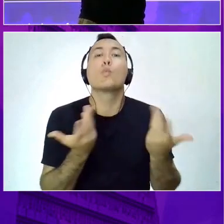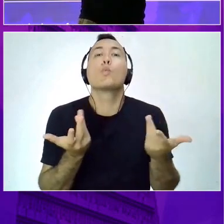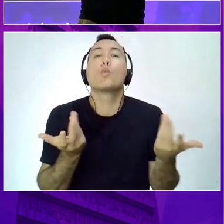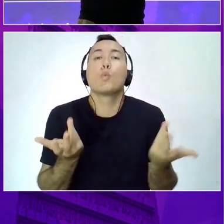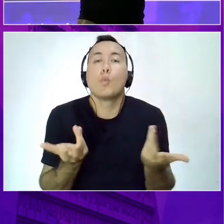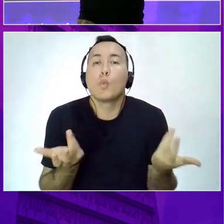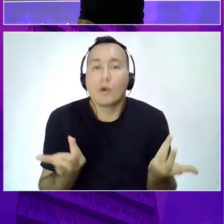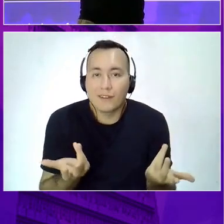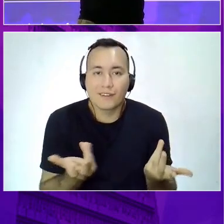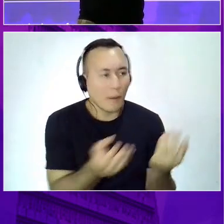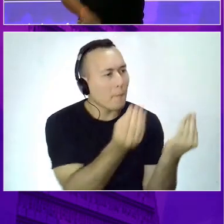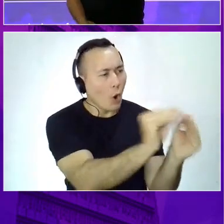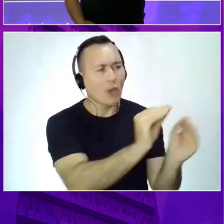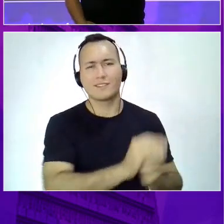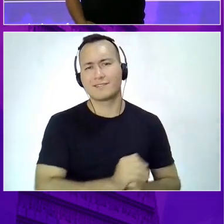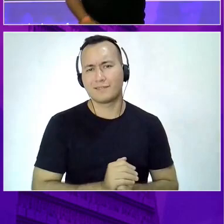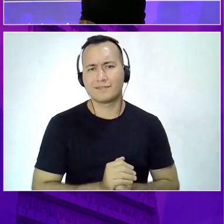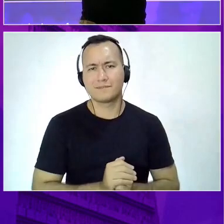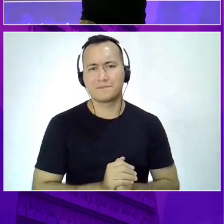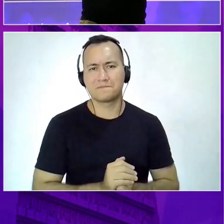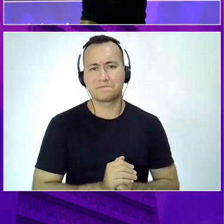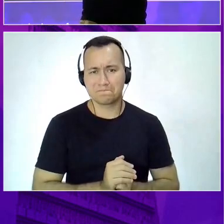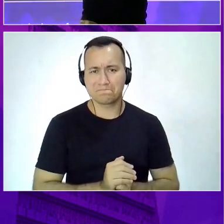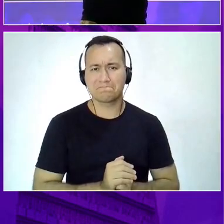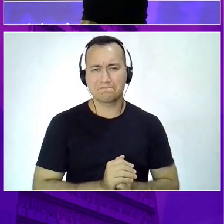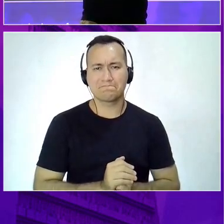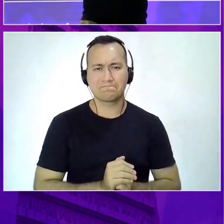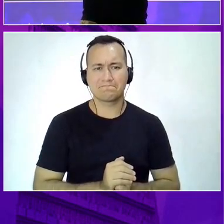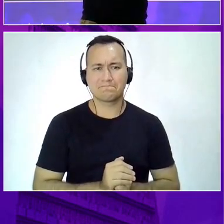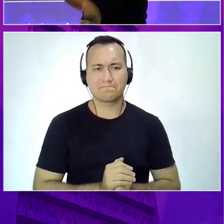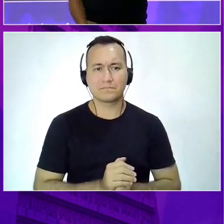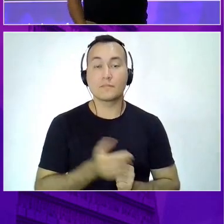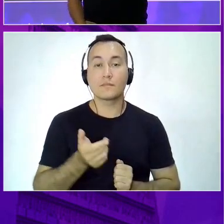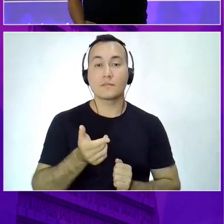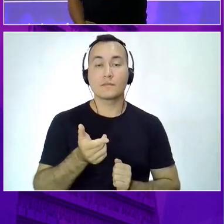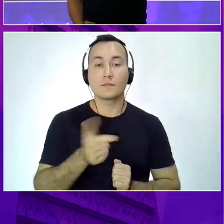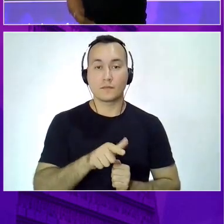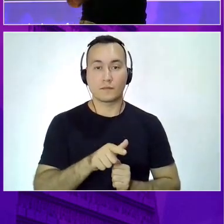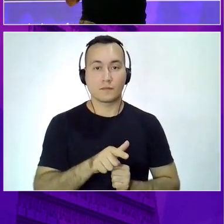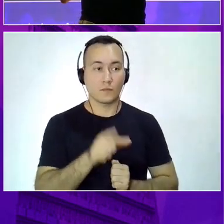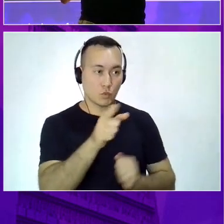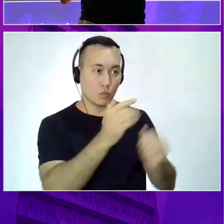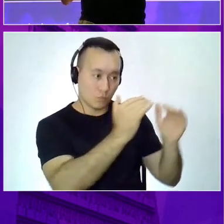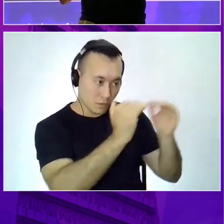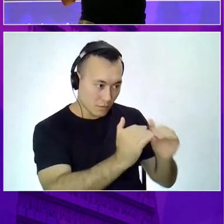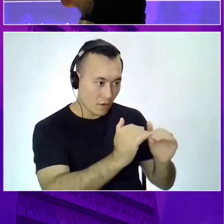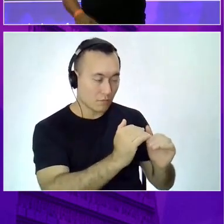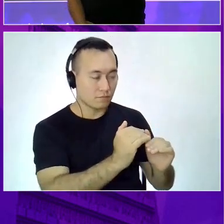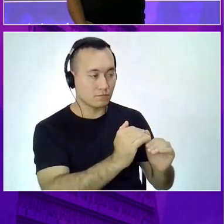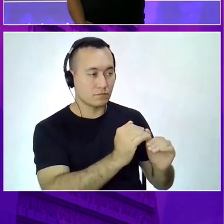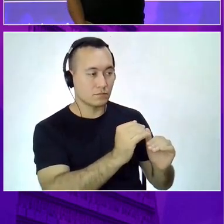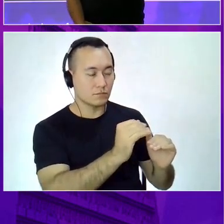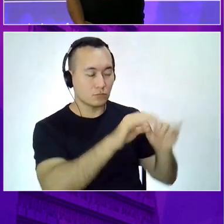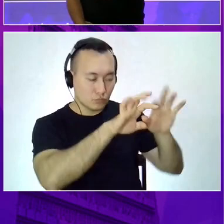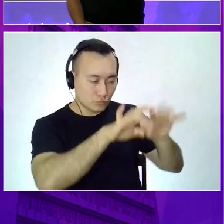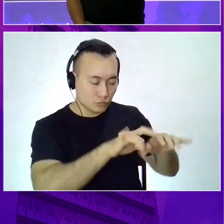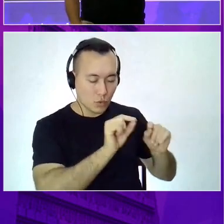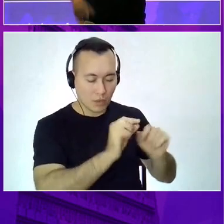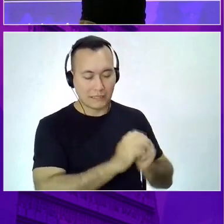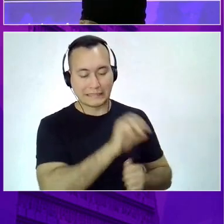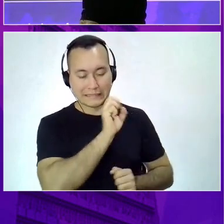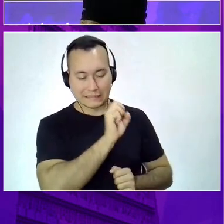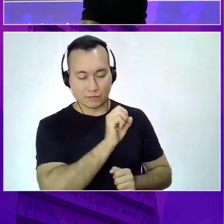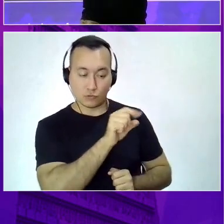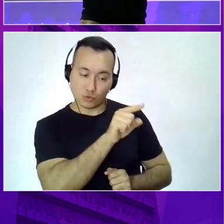teu sonho. E diga, se você achar que eu posso te ajudar de qualquer maneira, entre em contato por mensagem comigo e